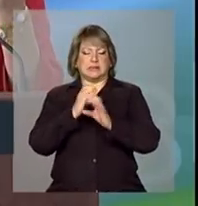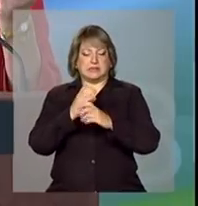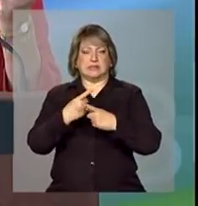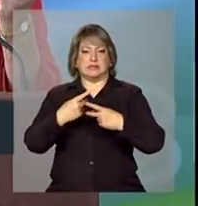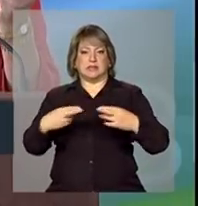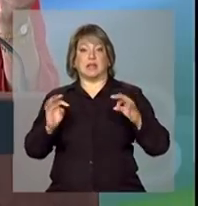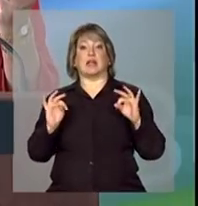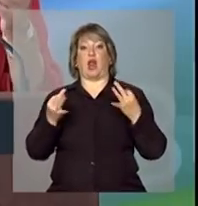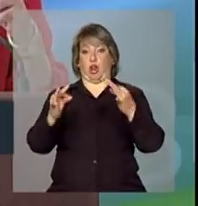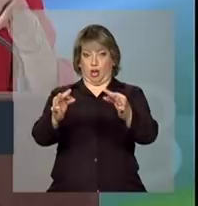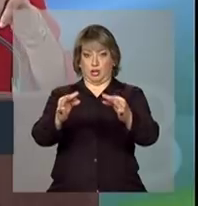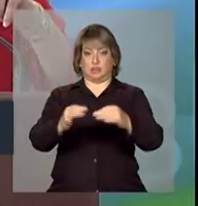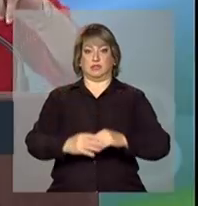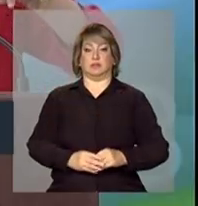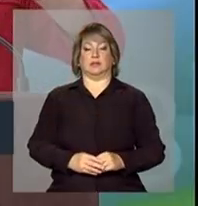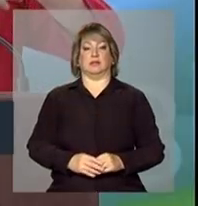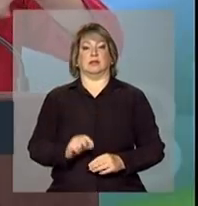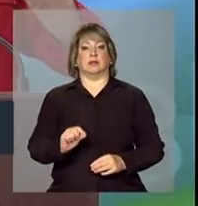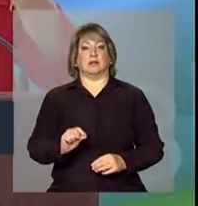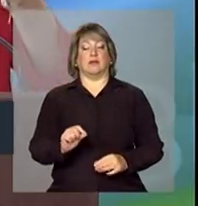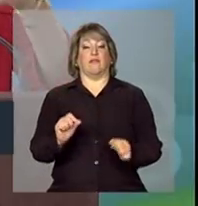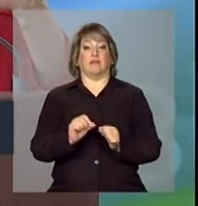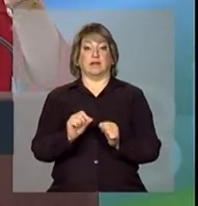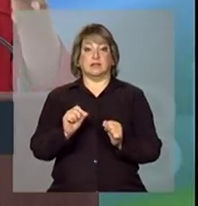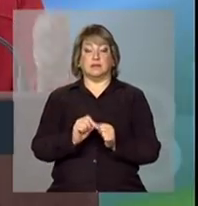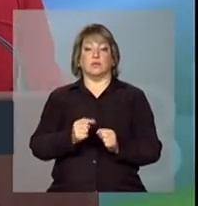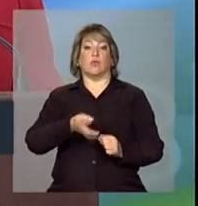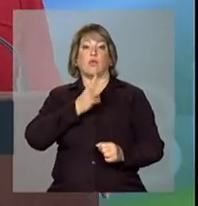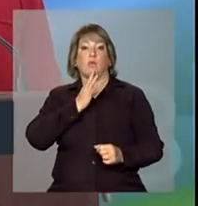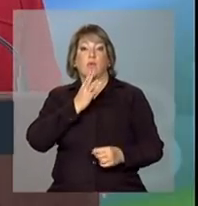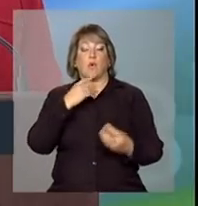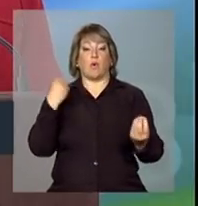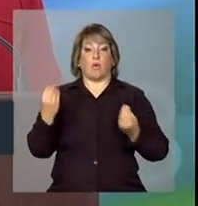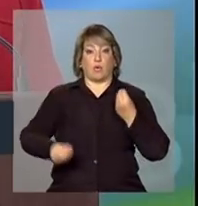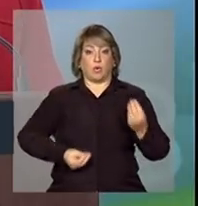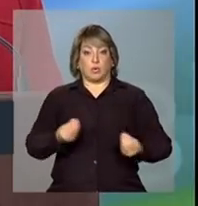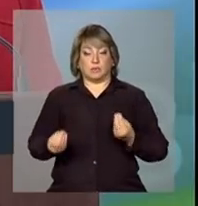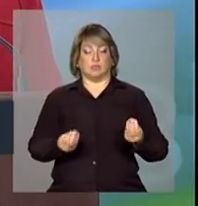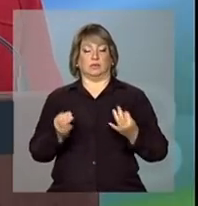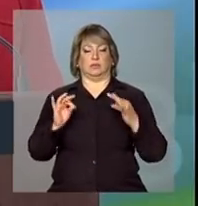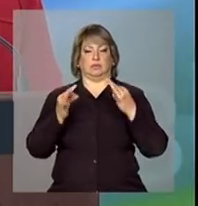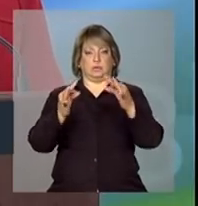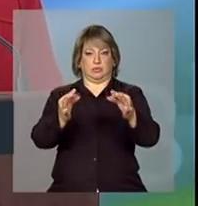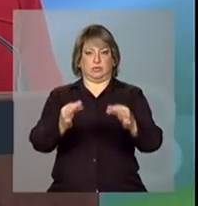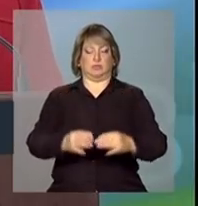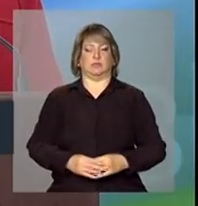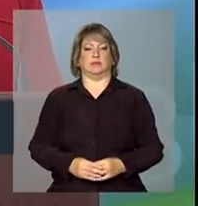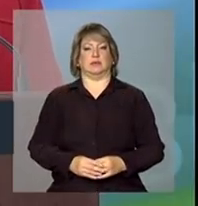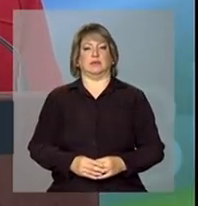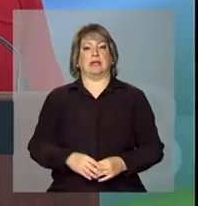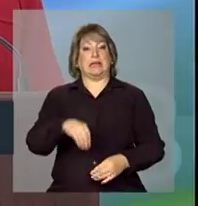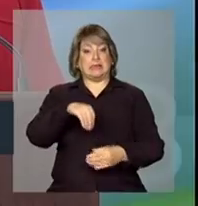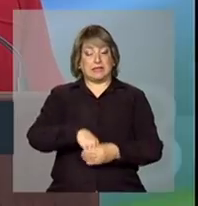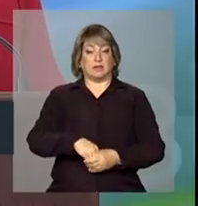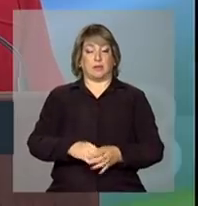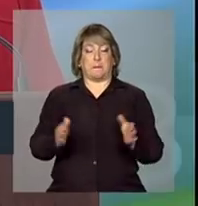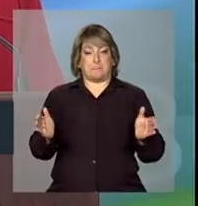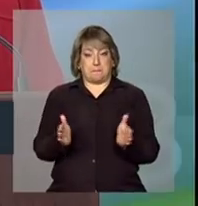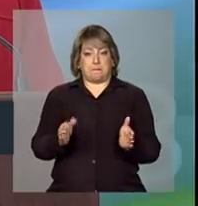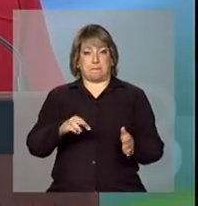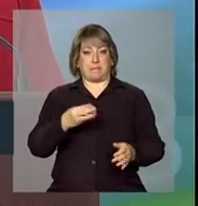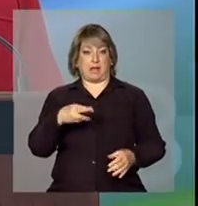e tecnológicas, ou seja, aplicando conhecimentos científicos e tecnológicos. Nas micro e pequenas empresas,